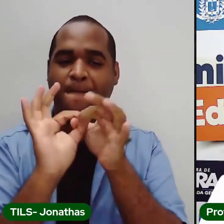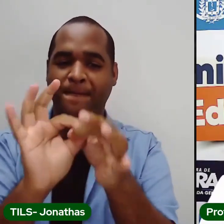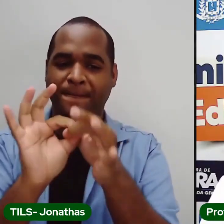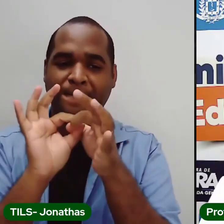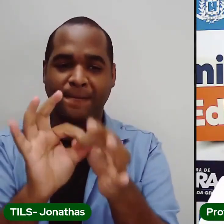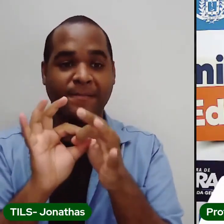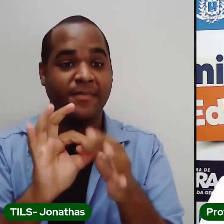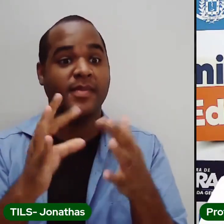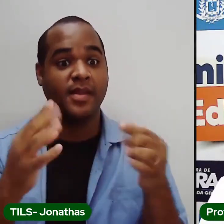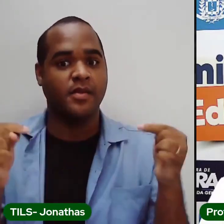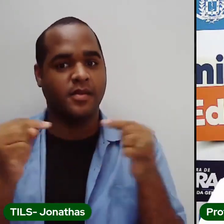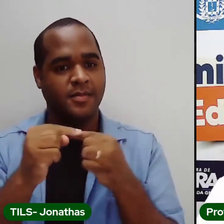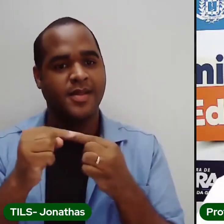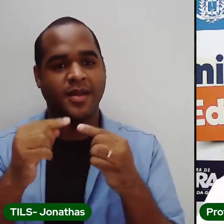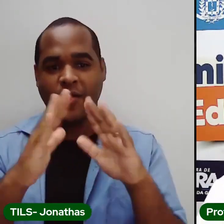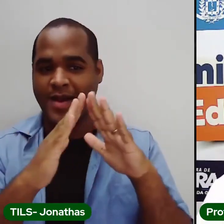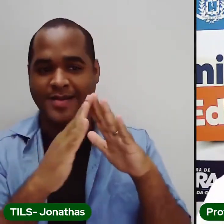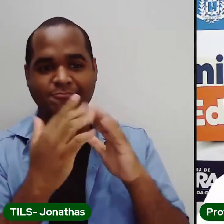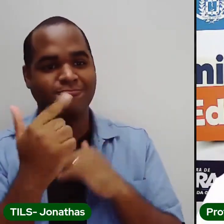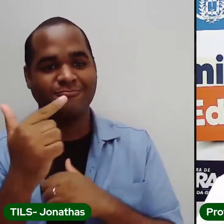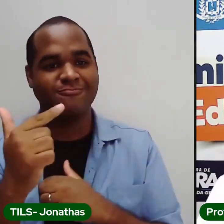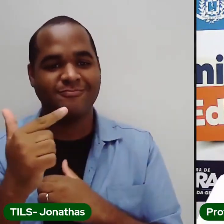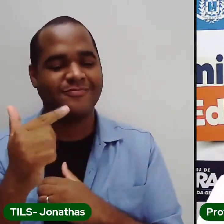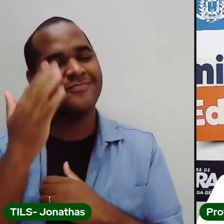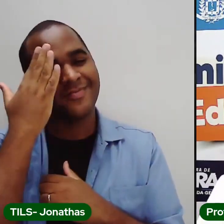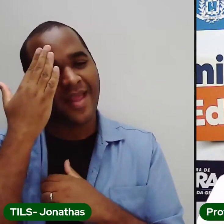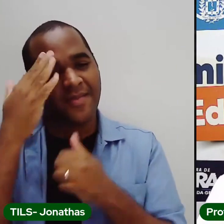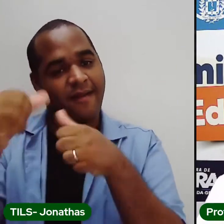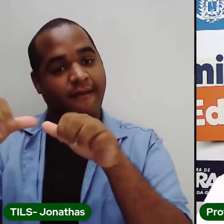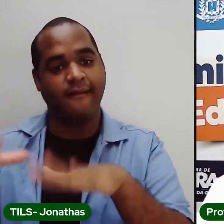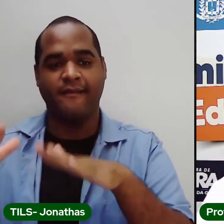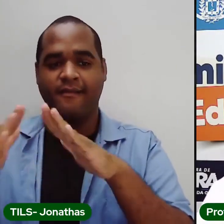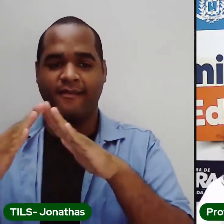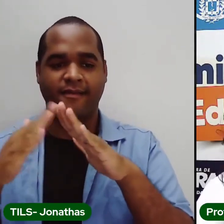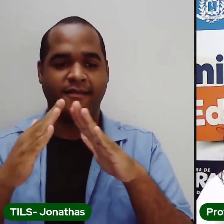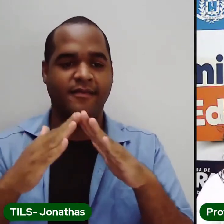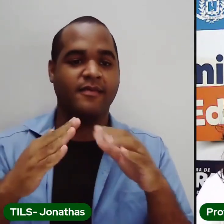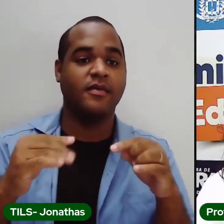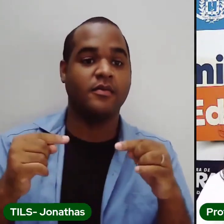com as aulas não presenciadas. Tá bom? Vamos começar a nossa aula?